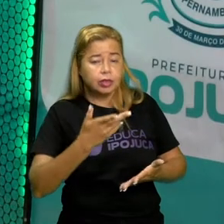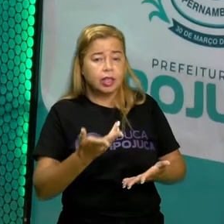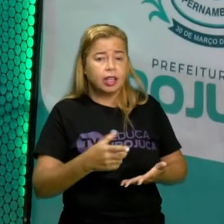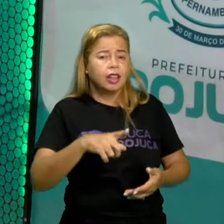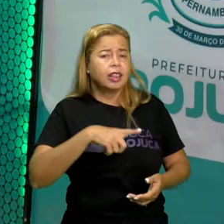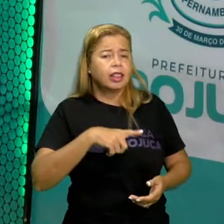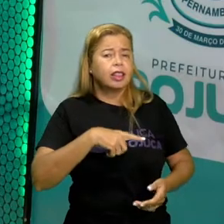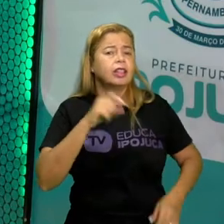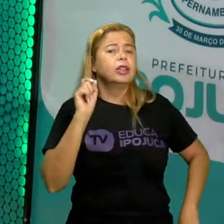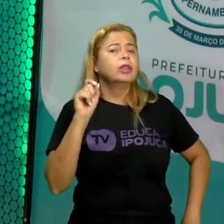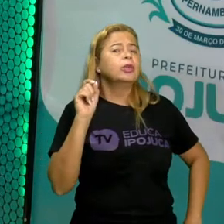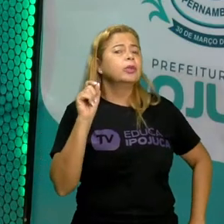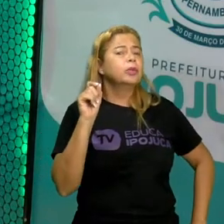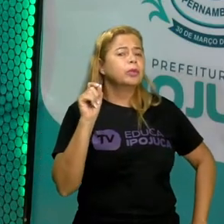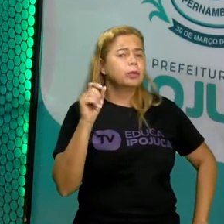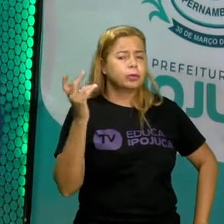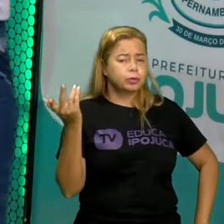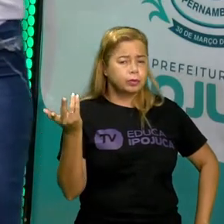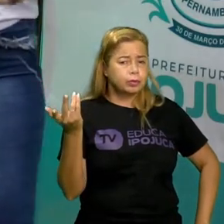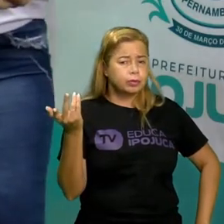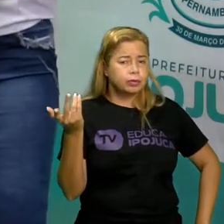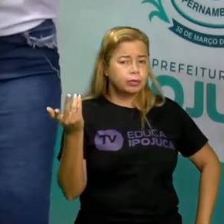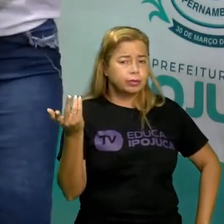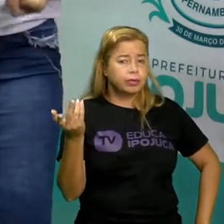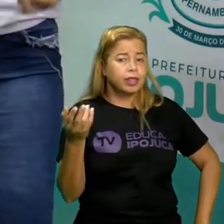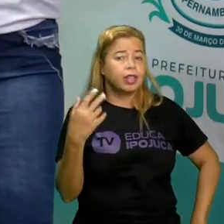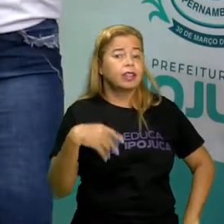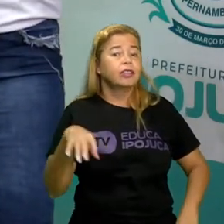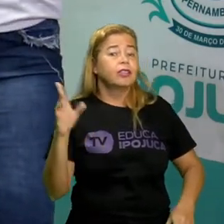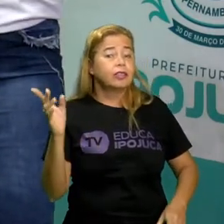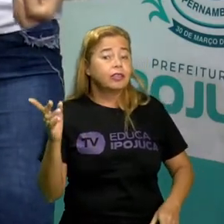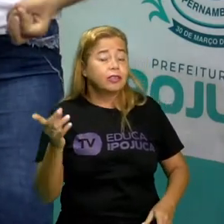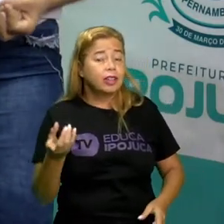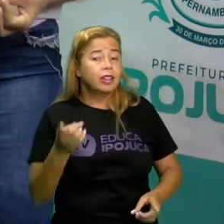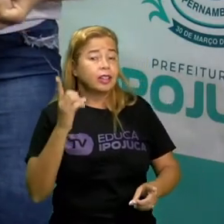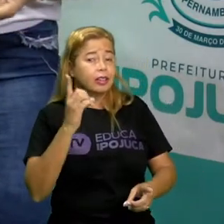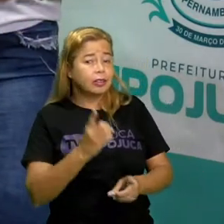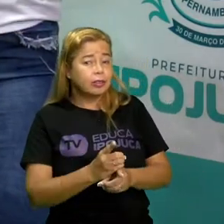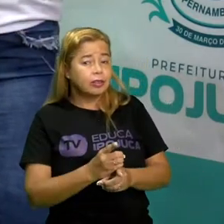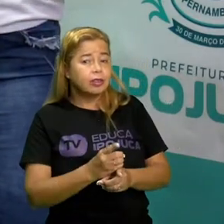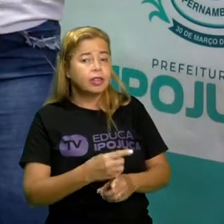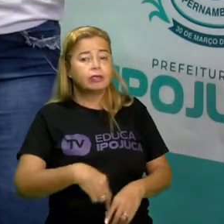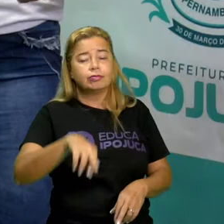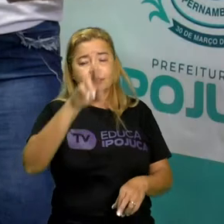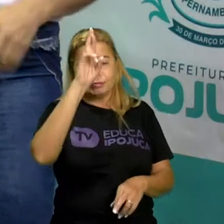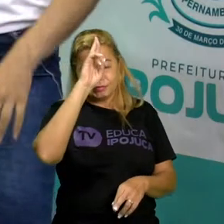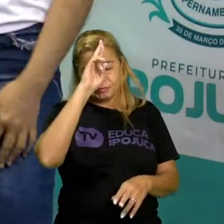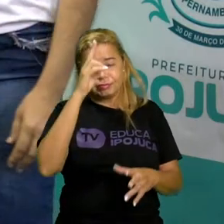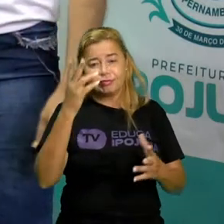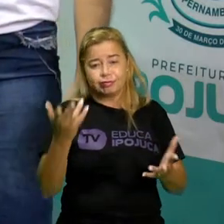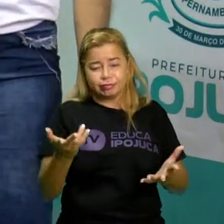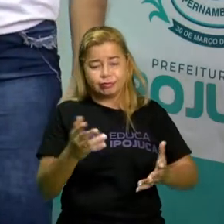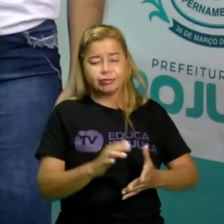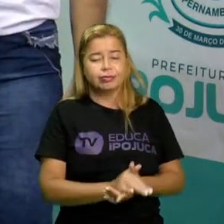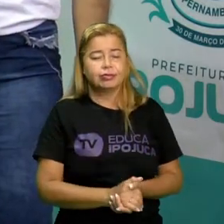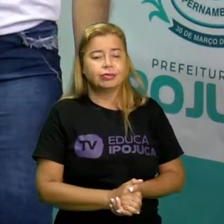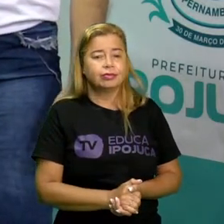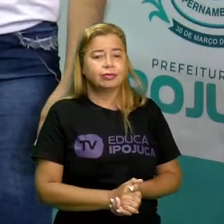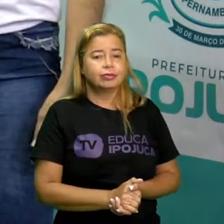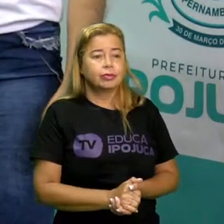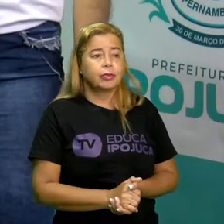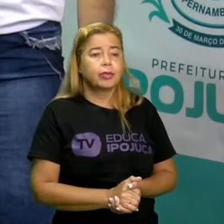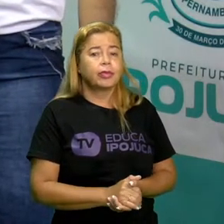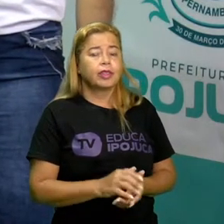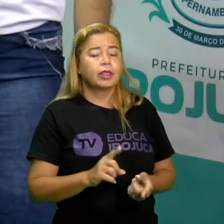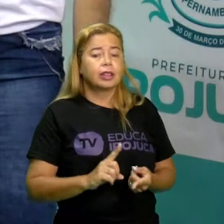500 metros ó 500 metros vamos encontrar um restaurante isso mesmo e